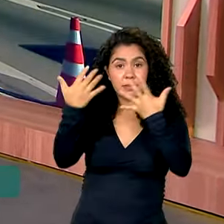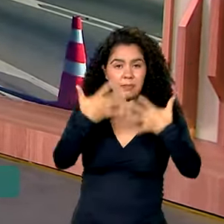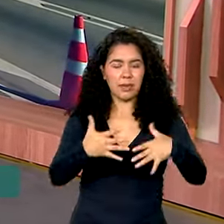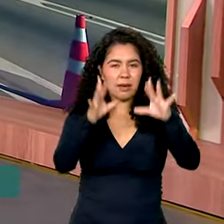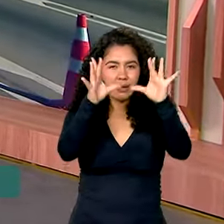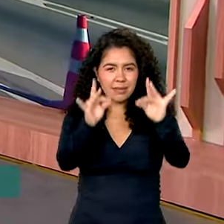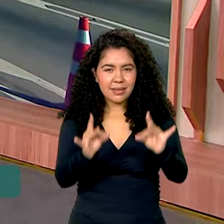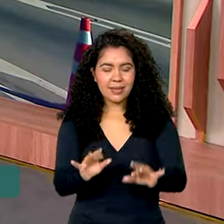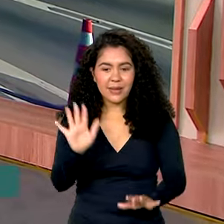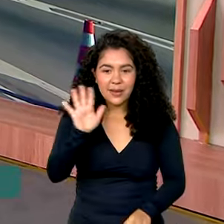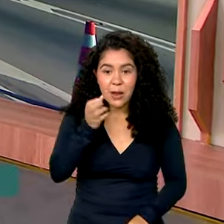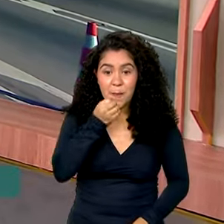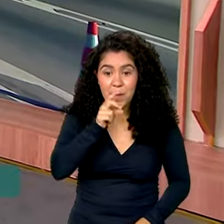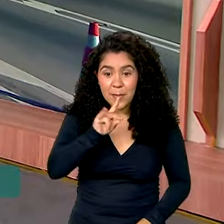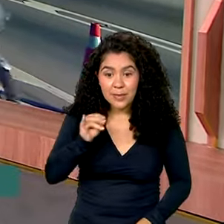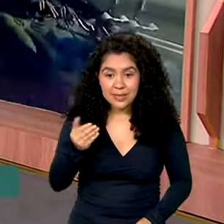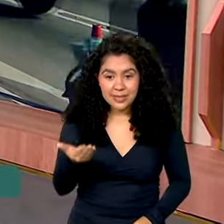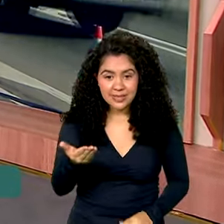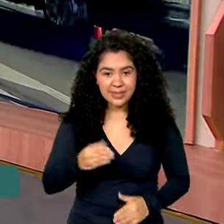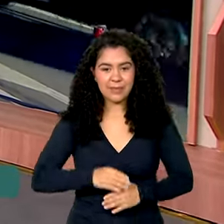tudo para a gente. Bom dia, Dimas.